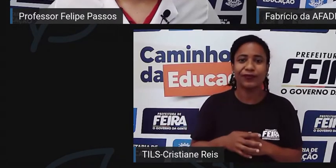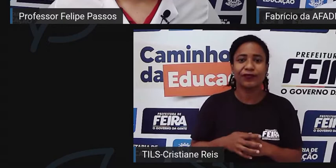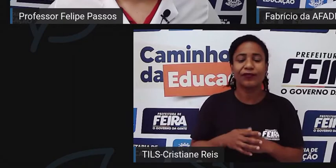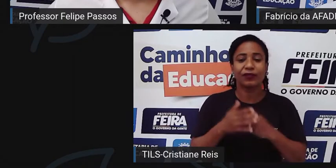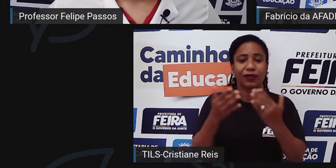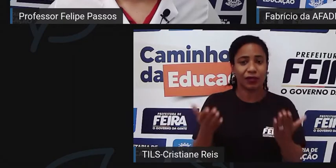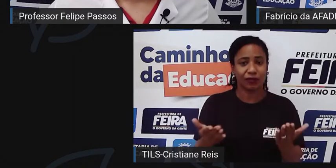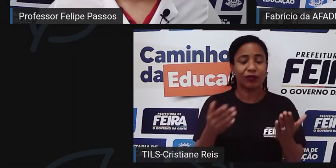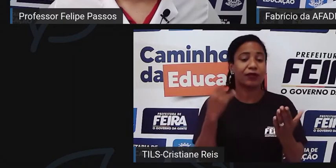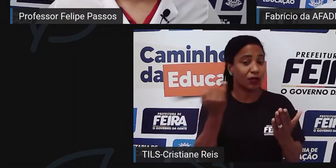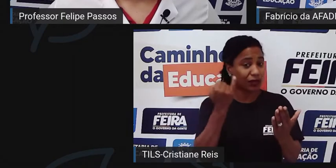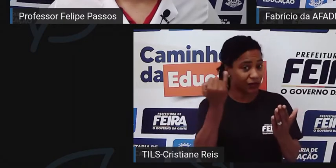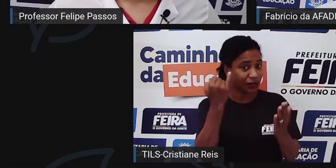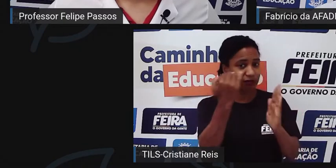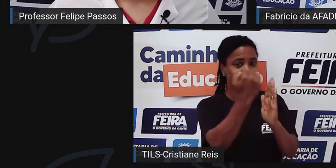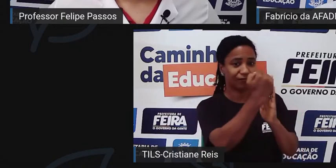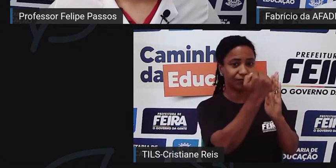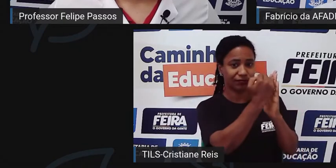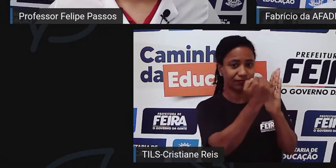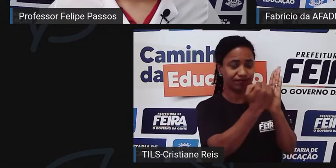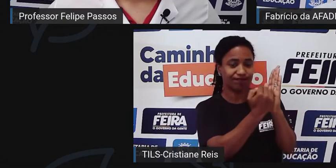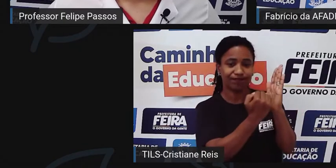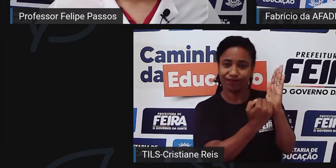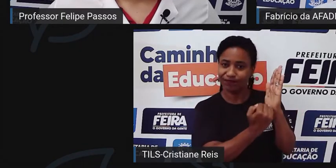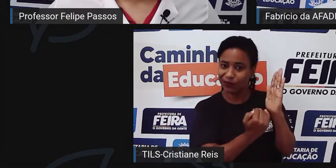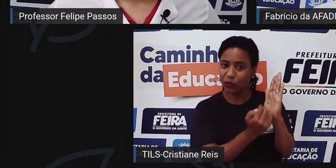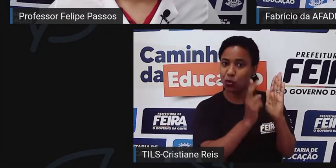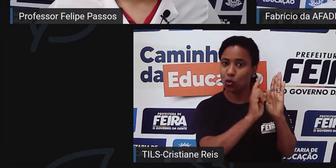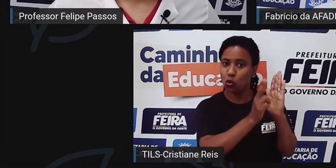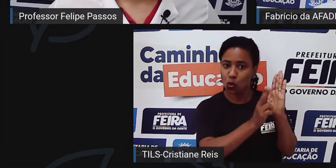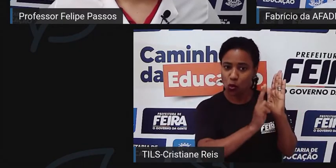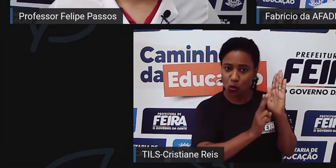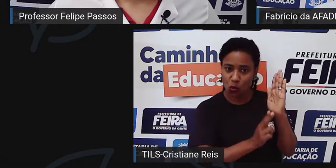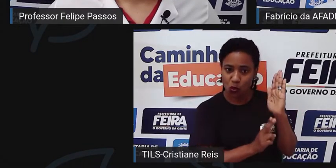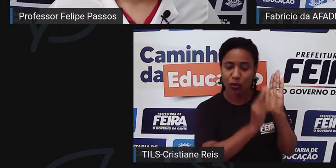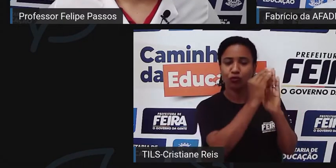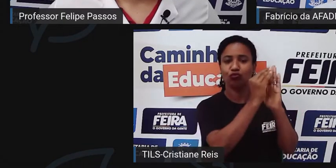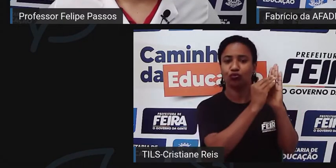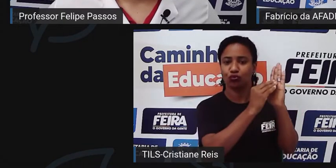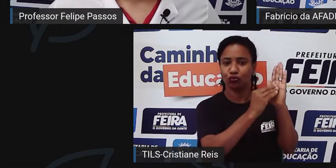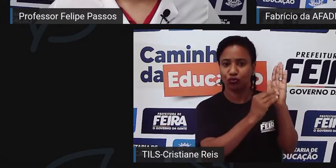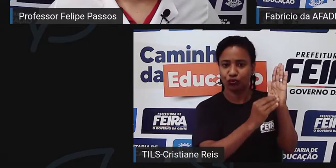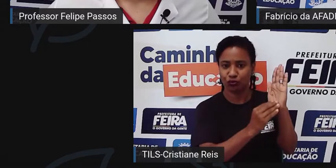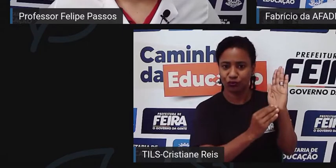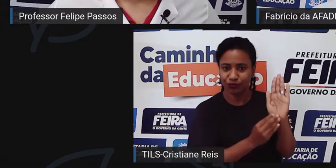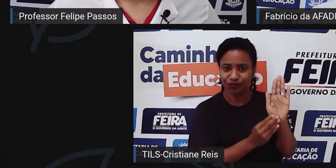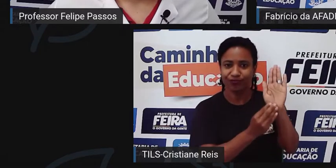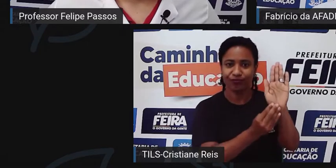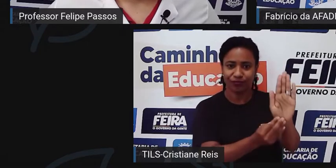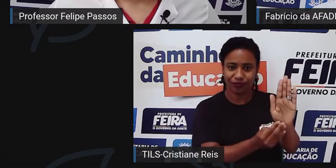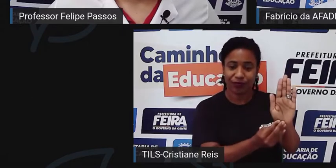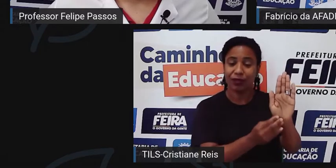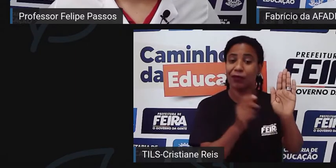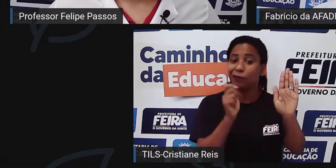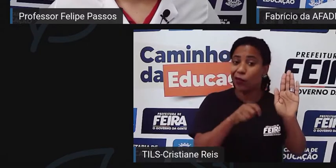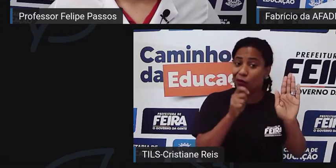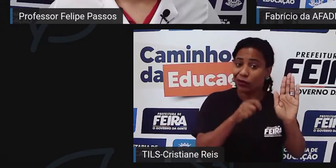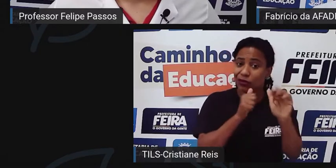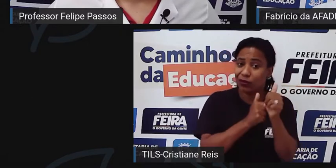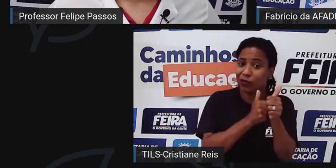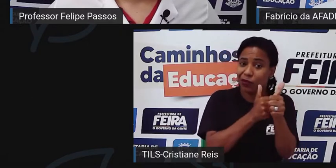as pessoas com a doença falciforme é essencial, porque você vai não manipular, mas você vai